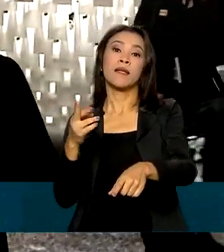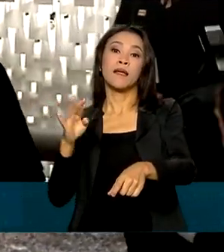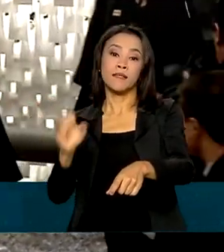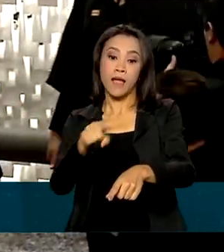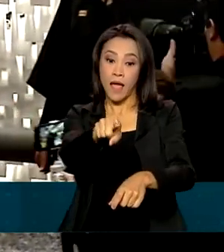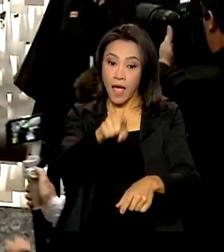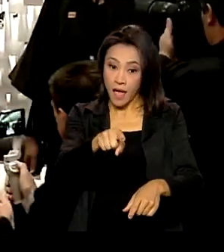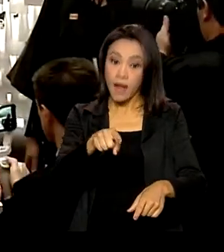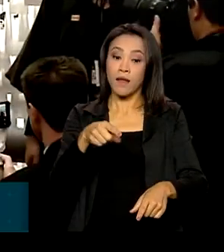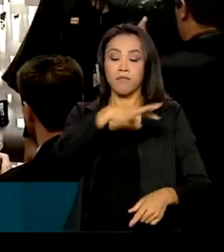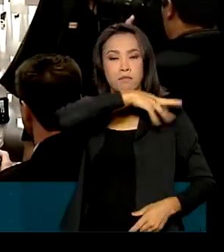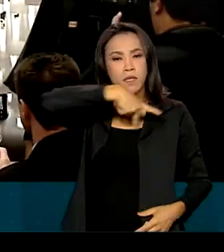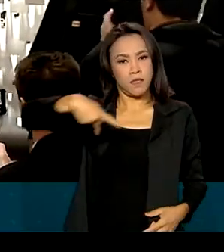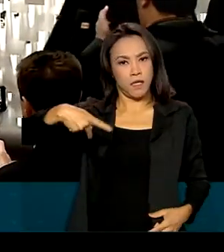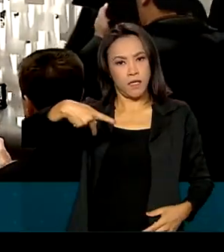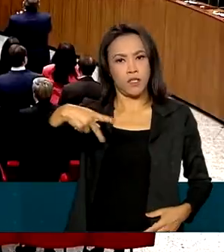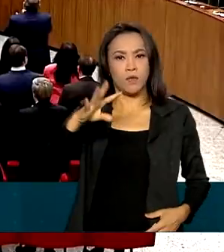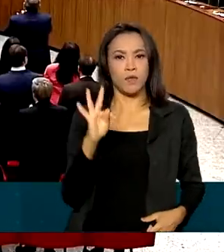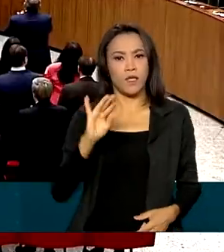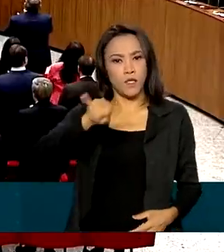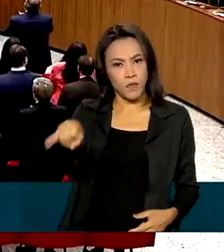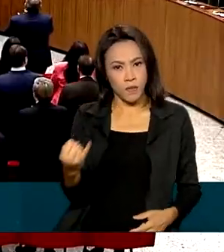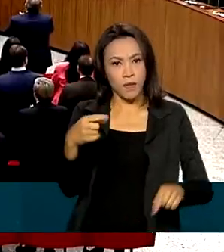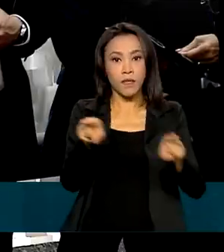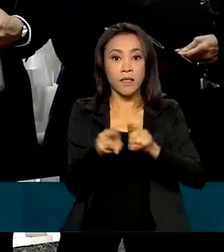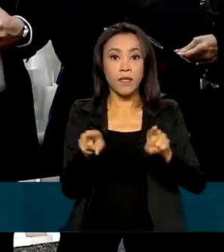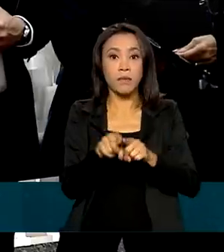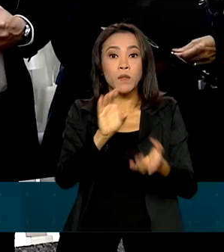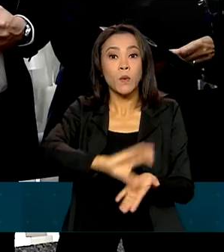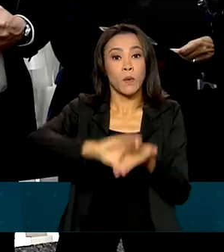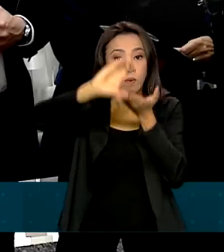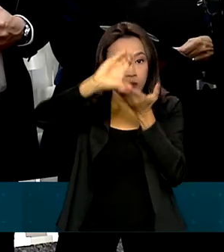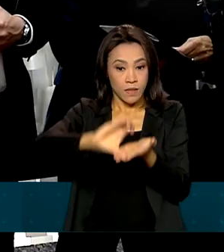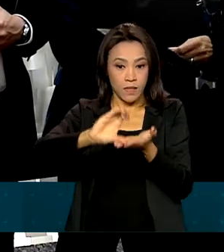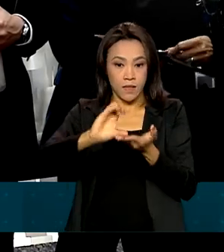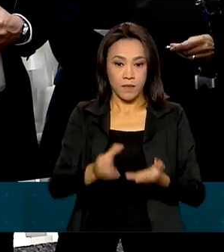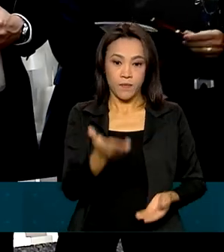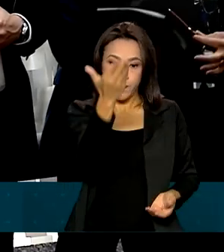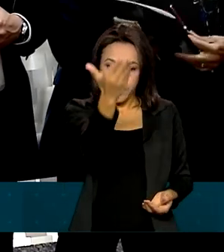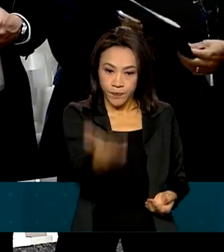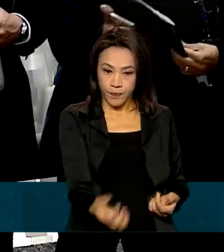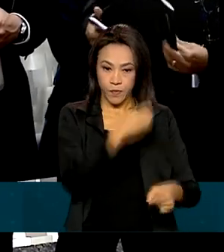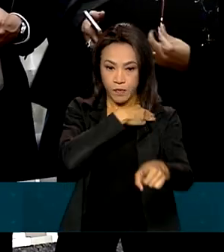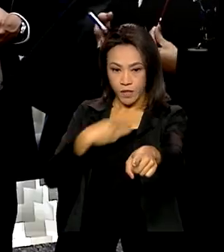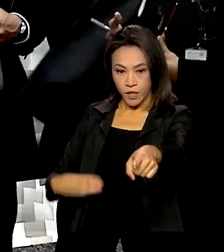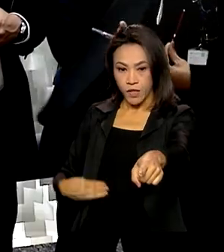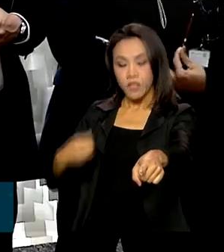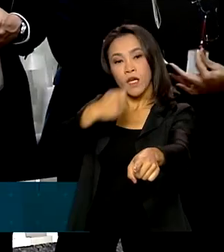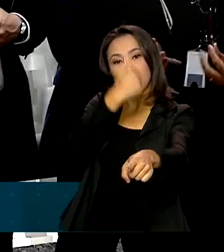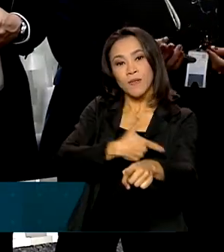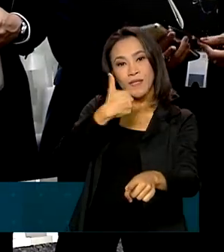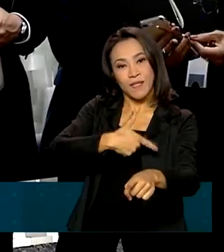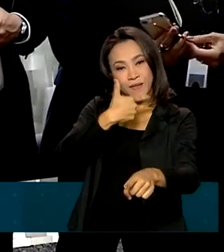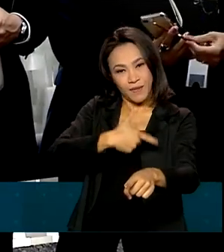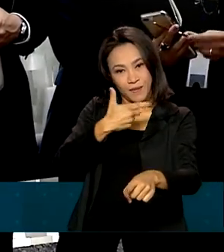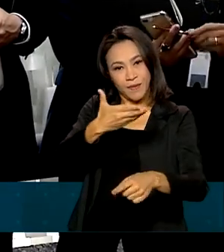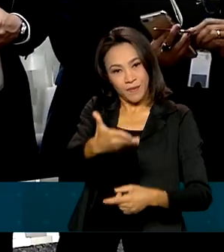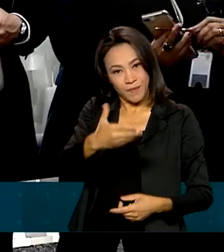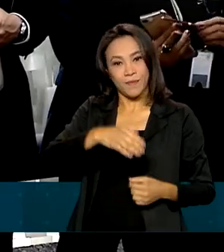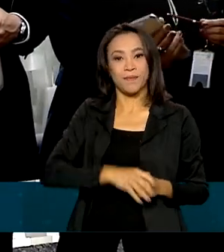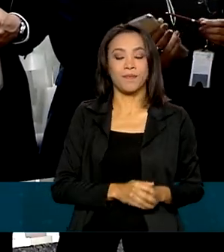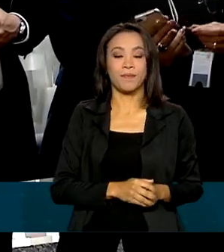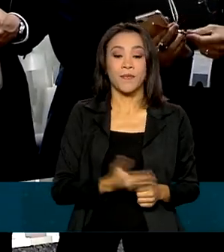Conselho da Justiça Federal pelos próximos dois anos. O ministro Og Fernandes é o novo vice-presidente da Corte.